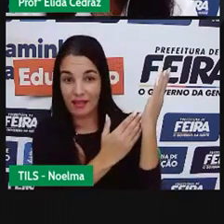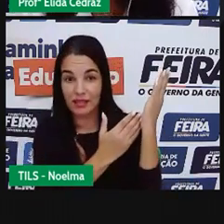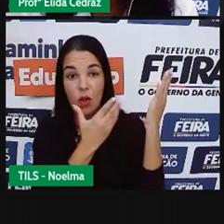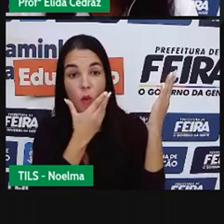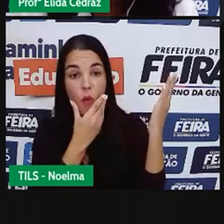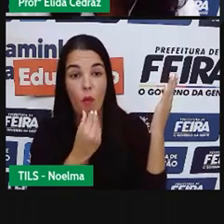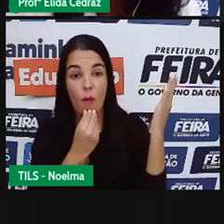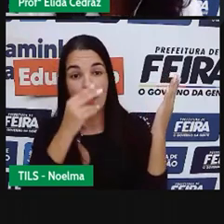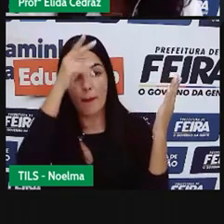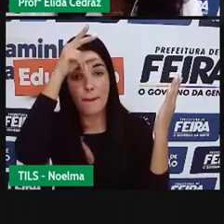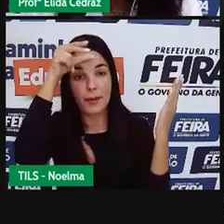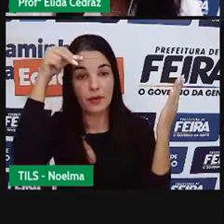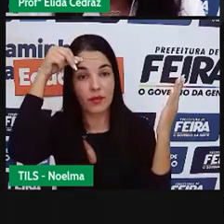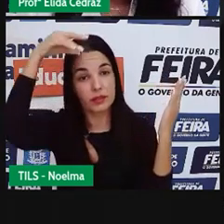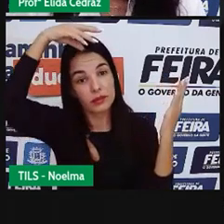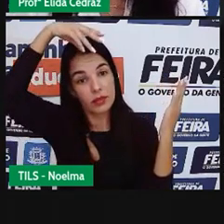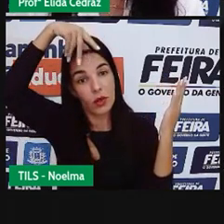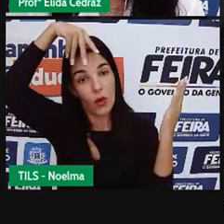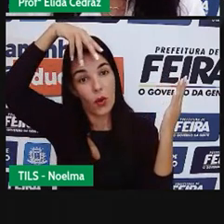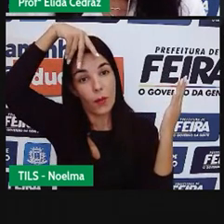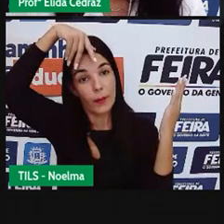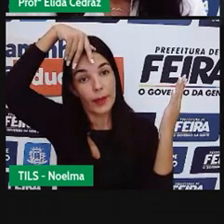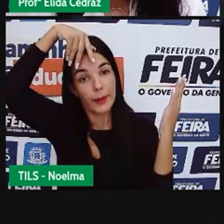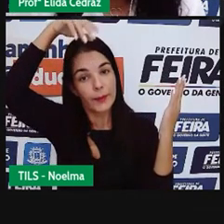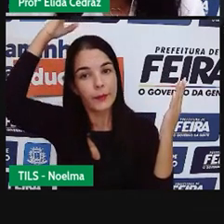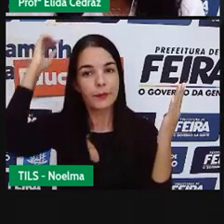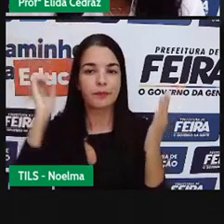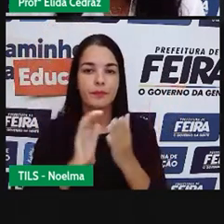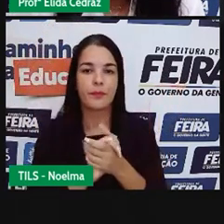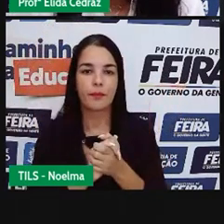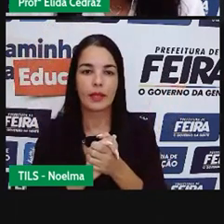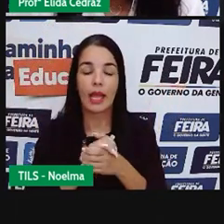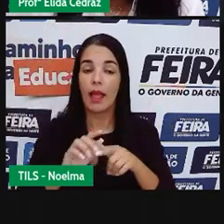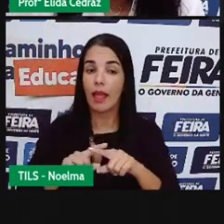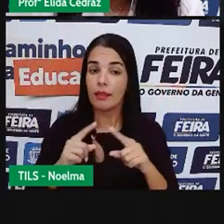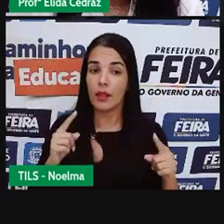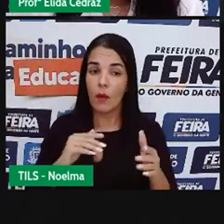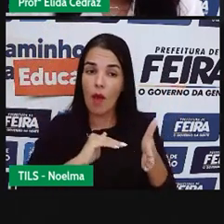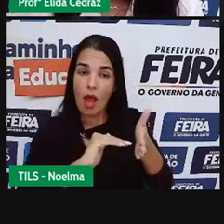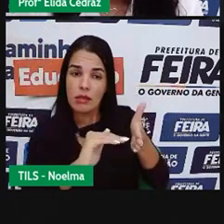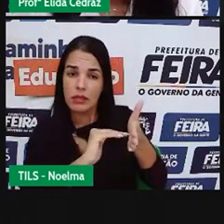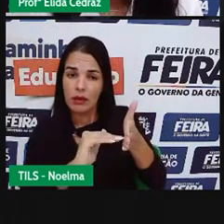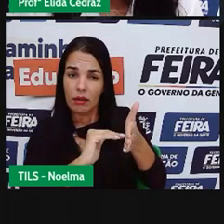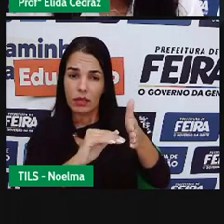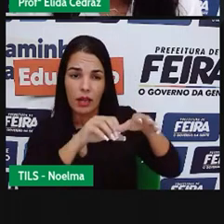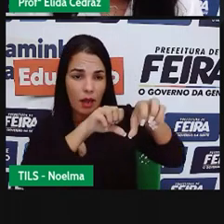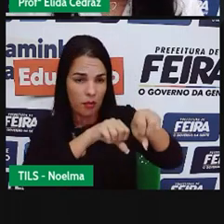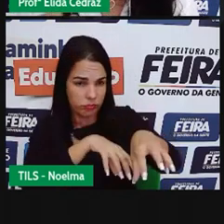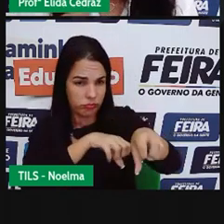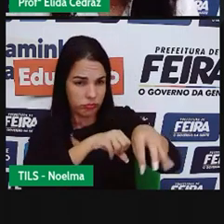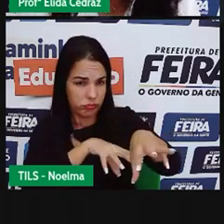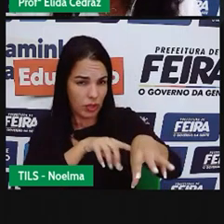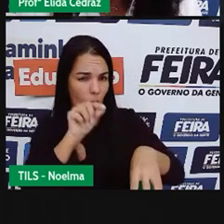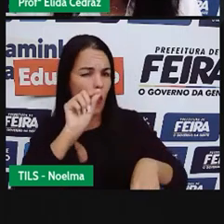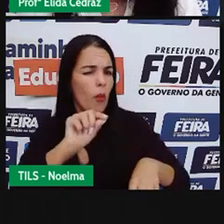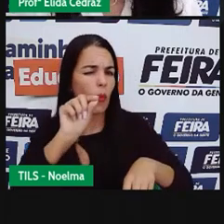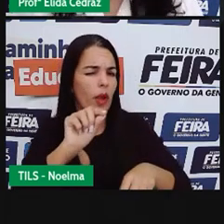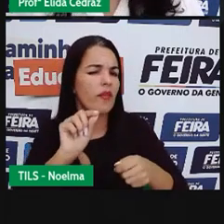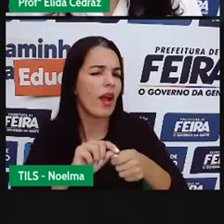Martins Filho. As secretarias municipais têm por finalidade